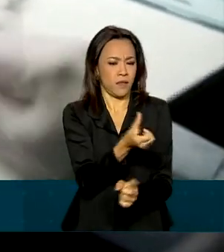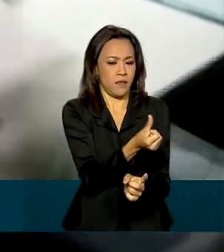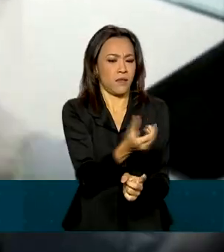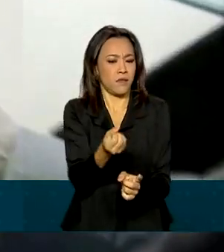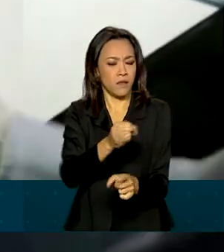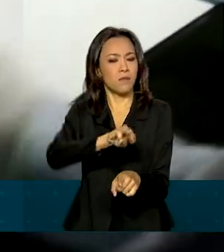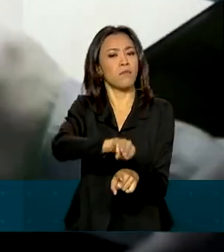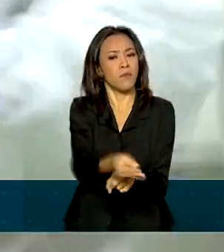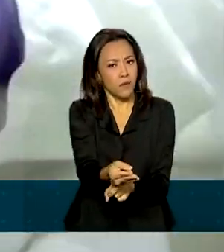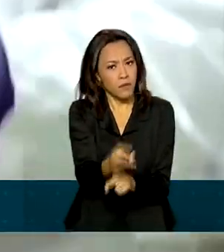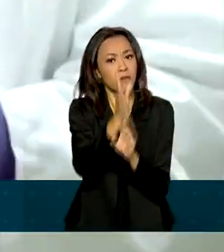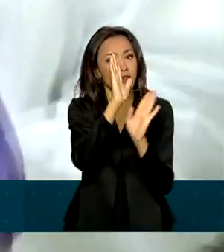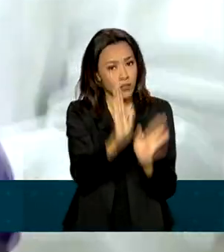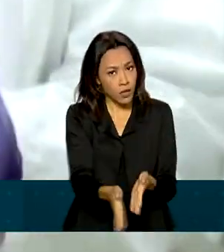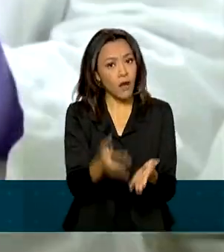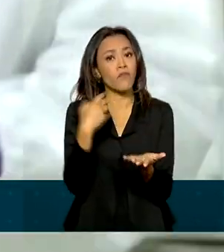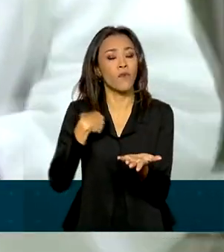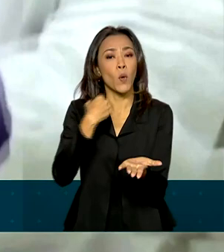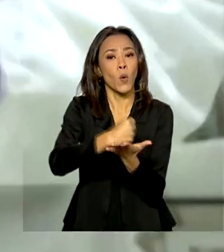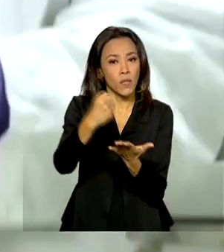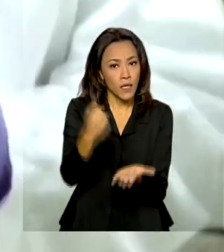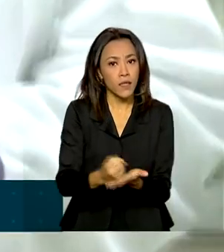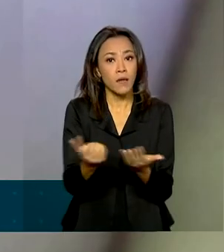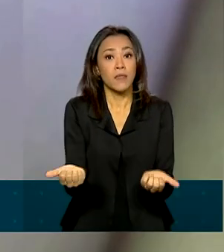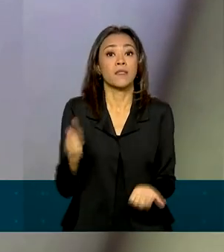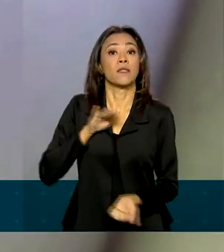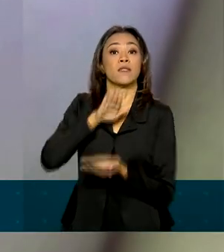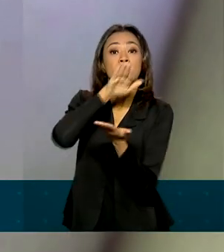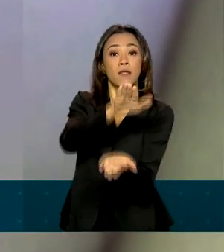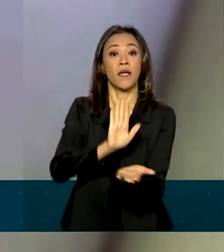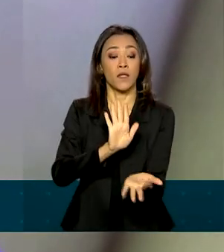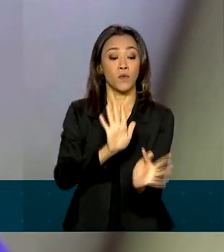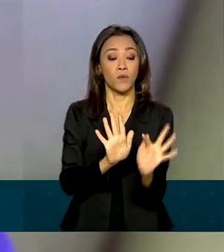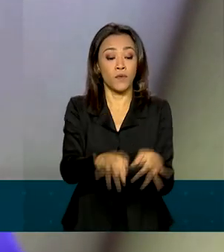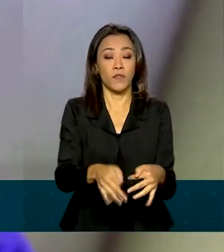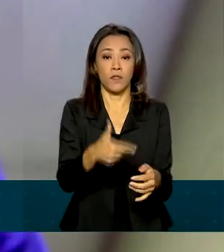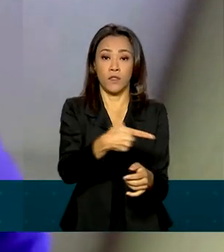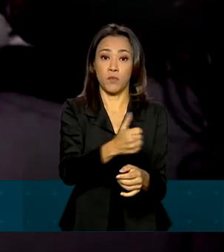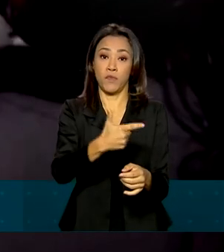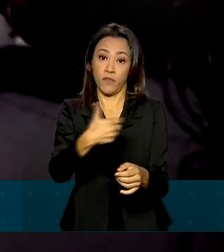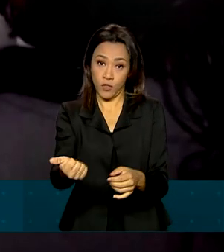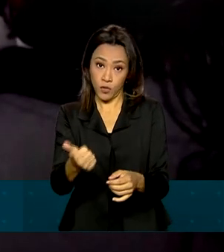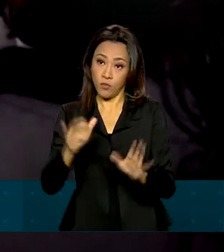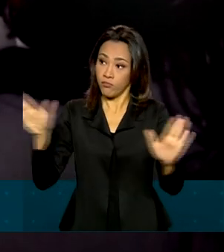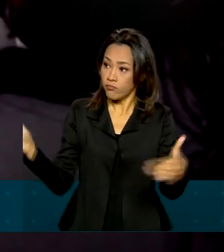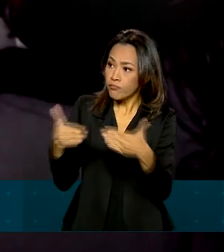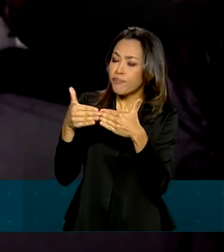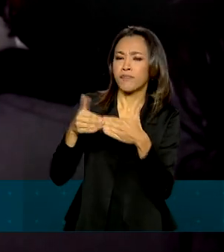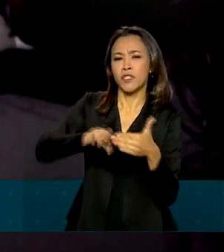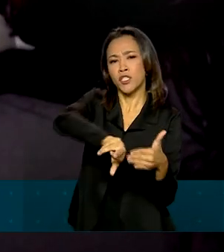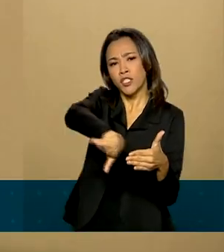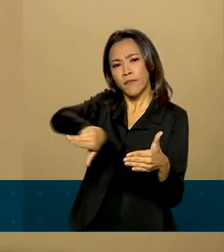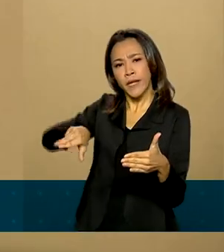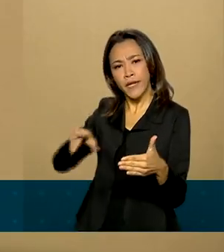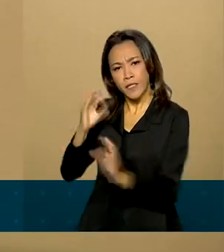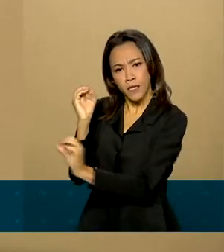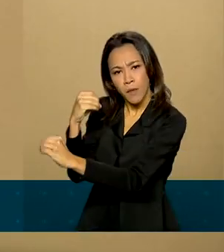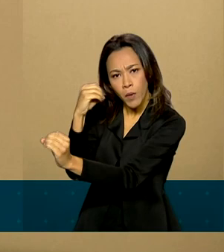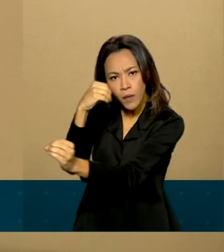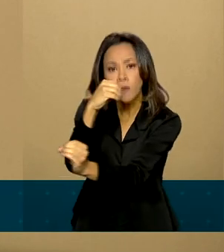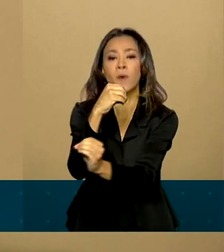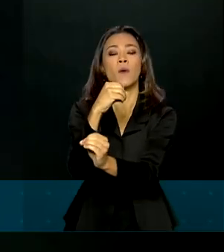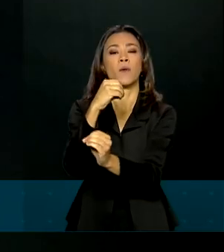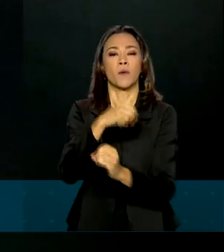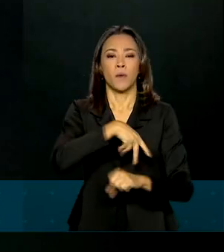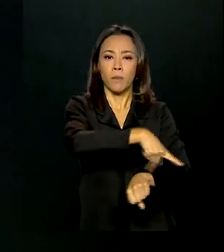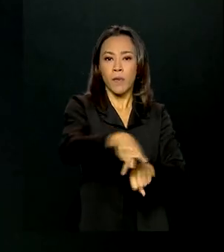encomendadas para serem entregues até o fim de 2021, após acordos fechados com diferentes laboratórios. O país já